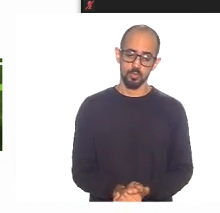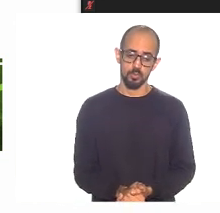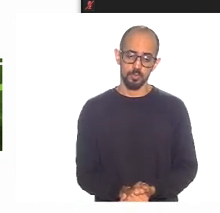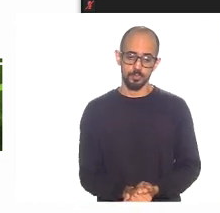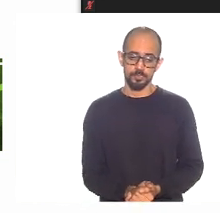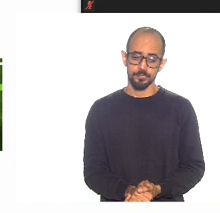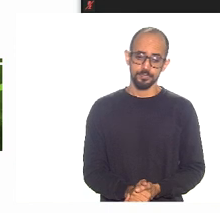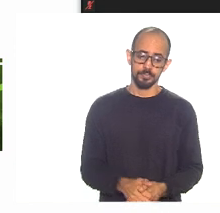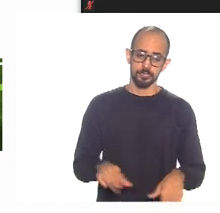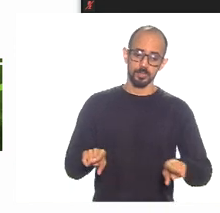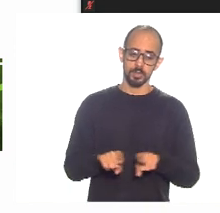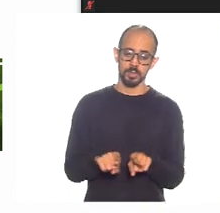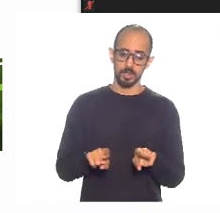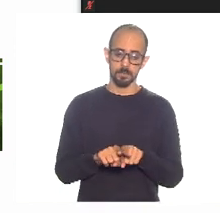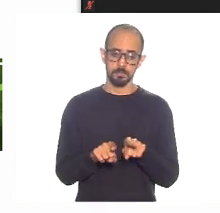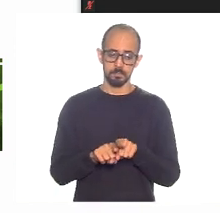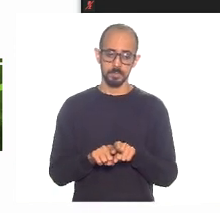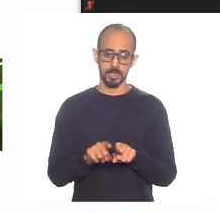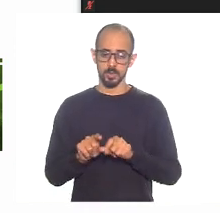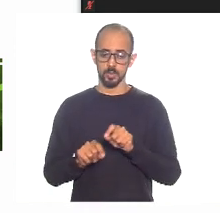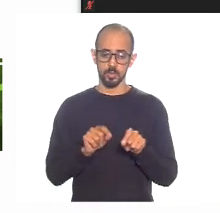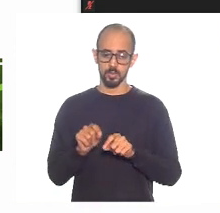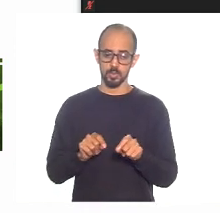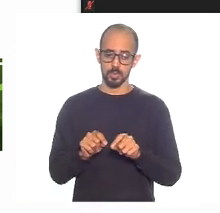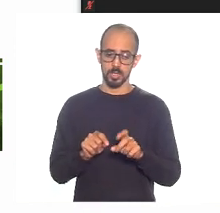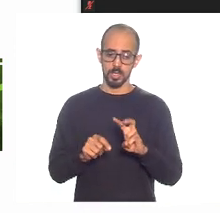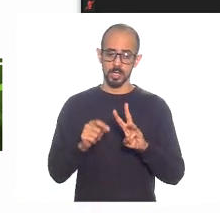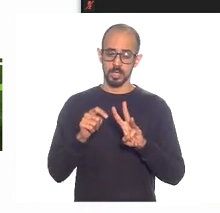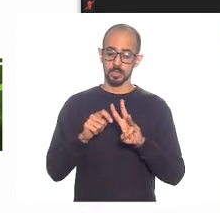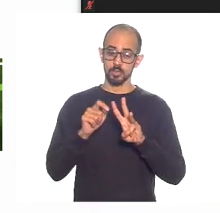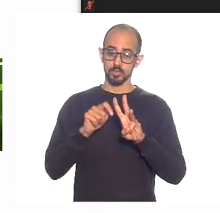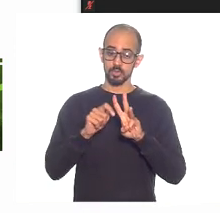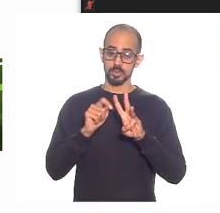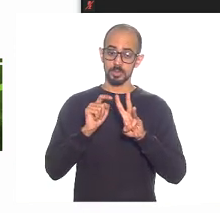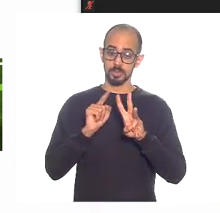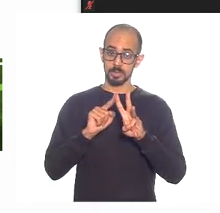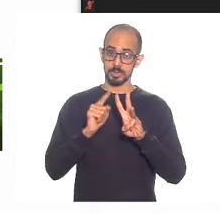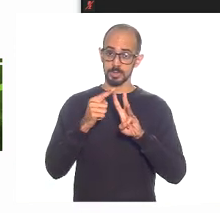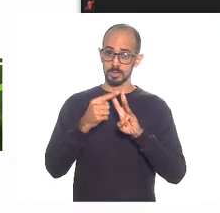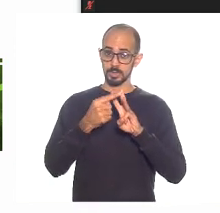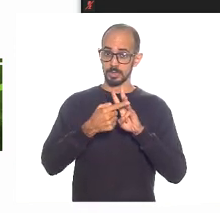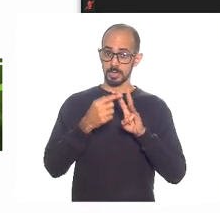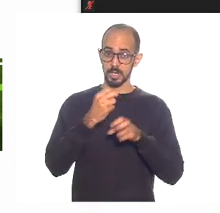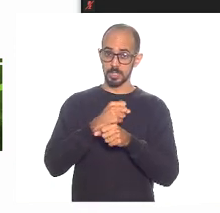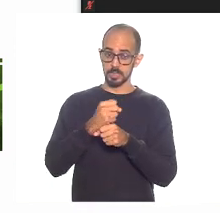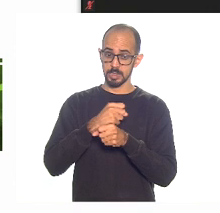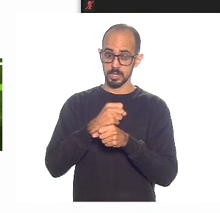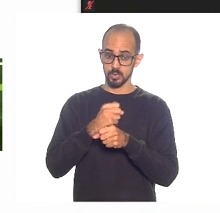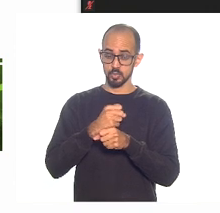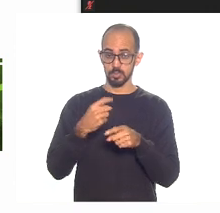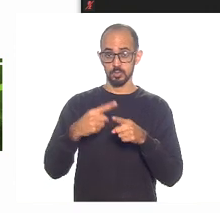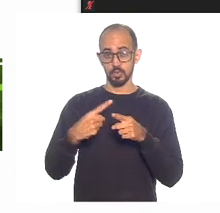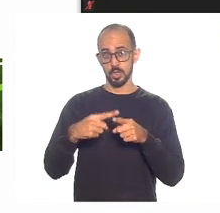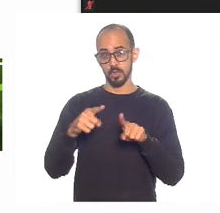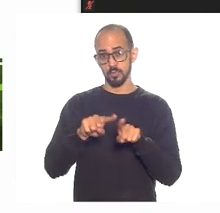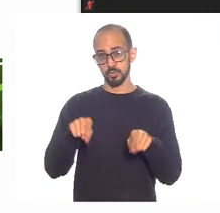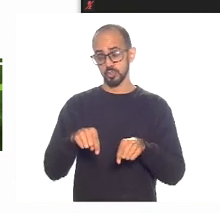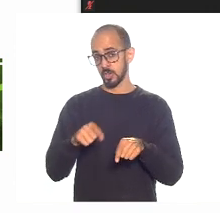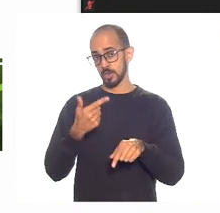A questão, quer dizer, é dos triênios, principalmente porque os servidores estão sem reajuste já há alguns anos. Não é uma